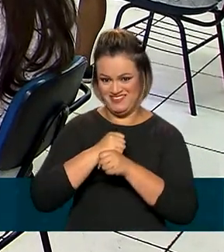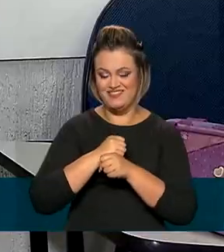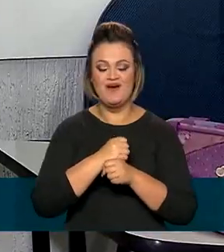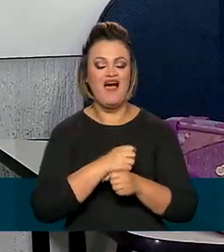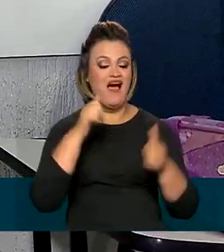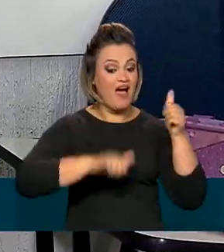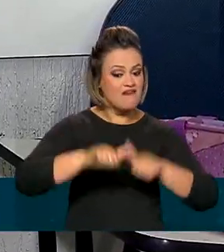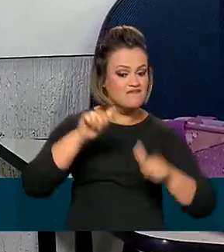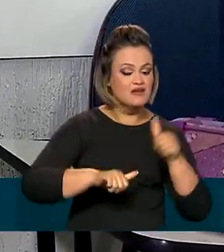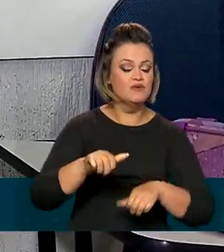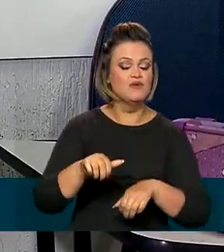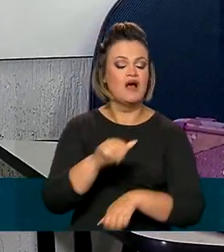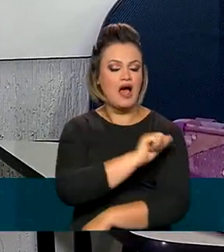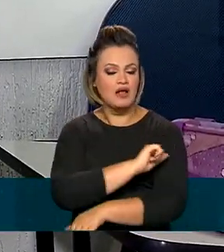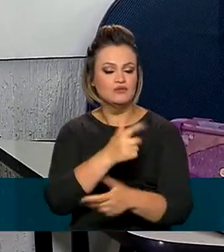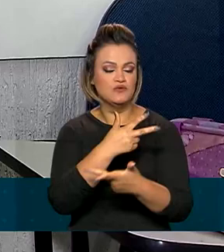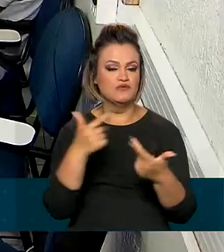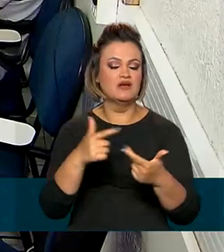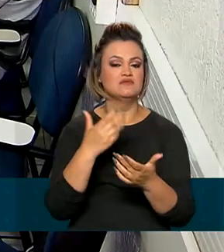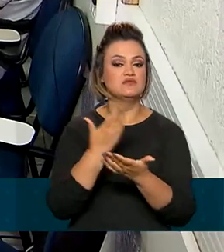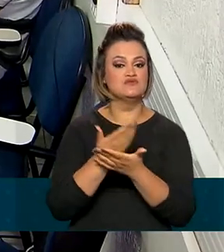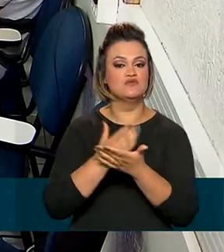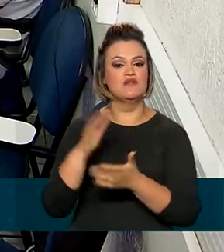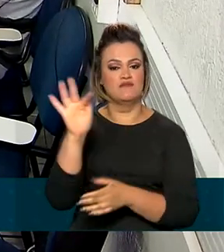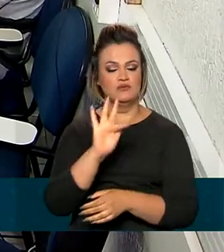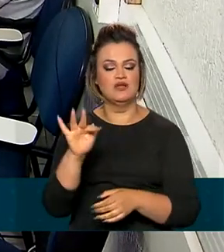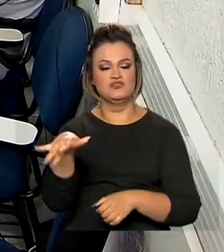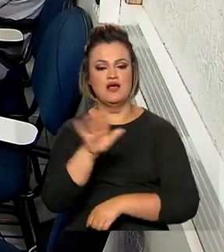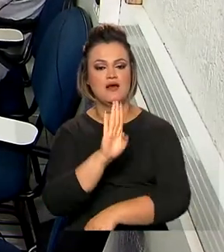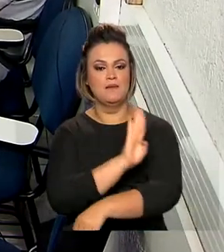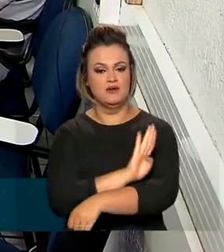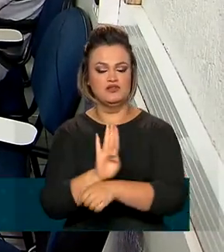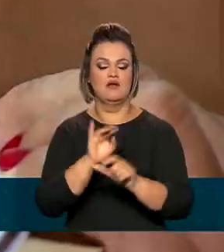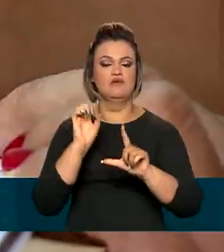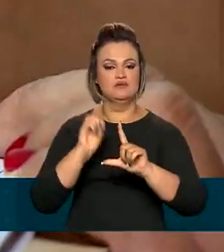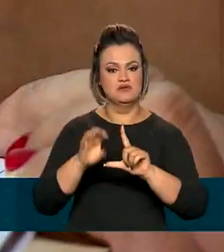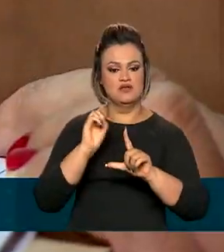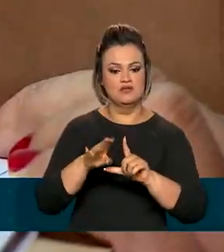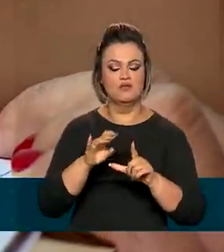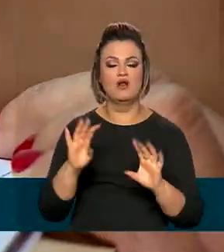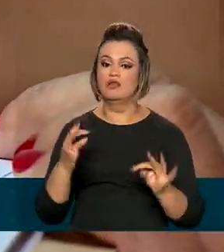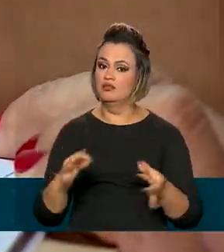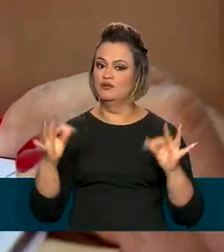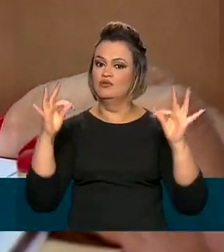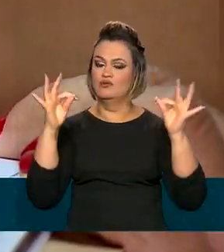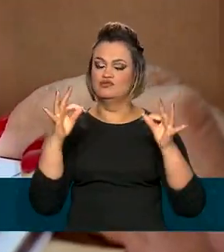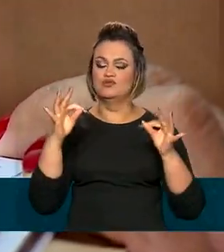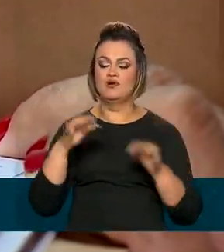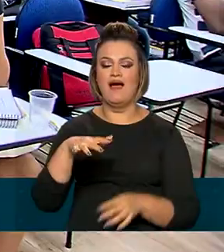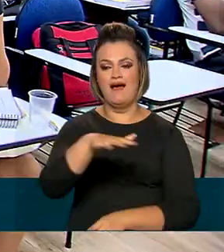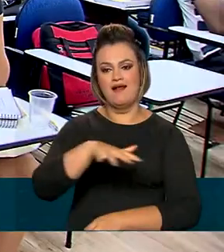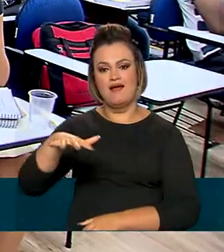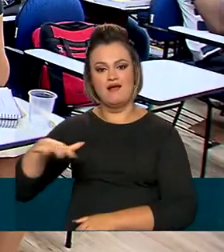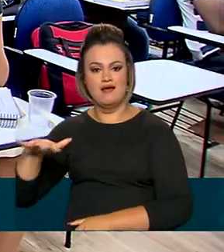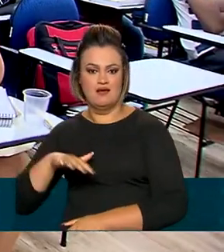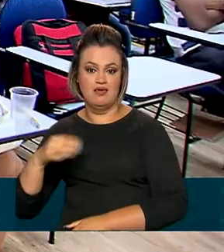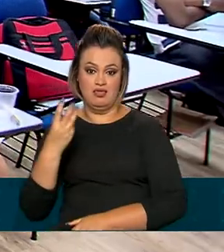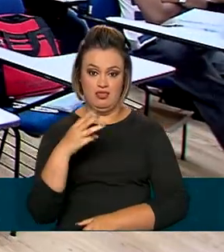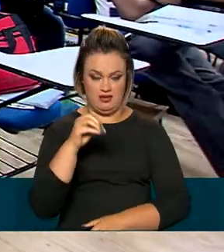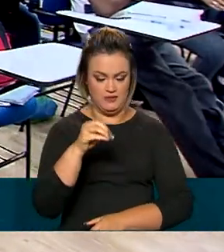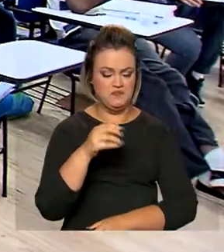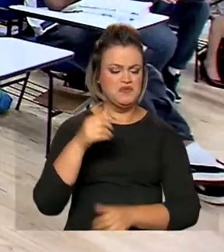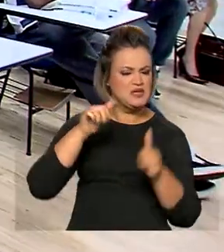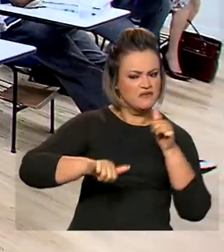estudantes do ensino superior dos cursos de bacharelado, licenciatura e tecnológico de 30 áreas. Além dos